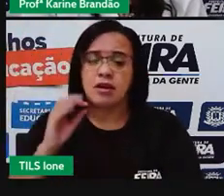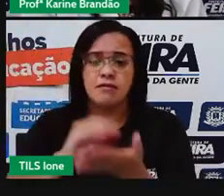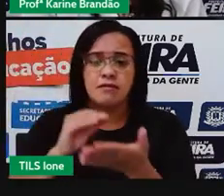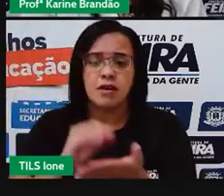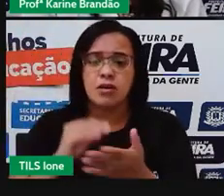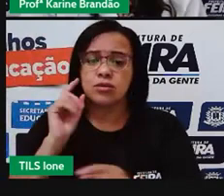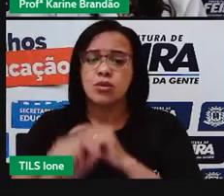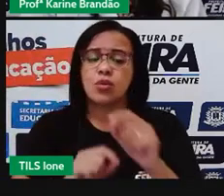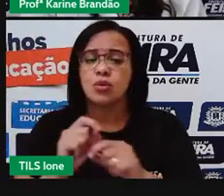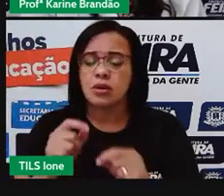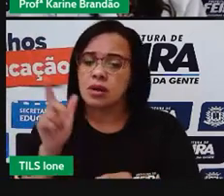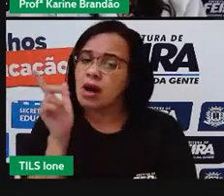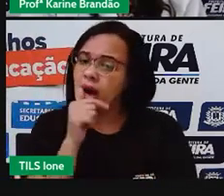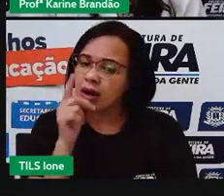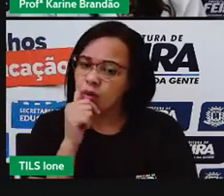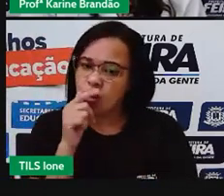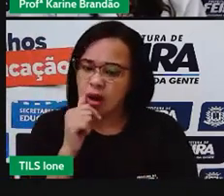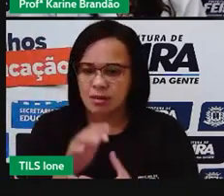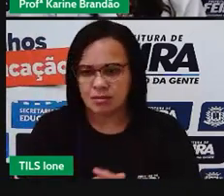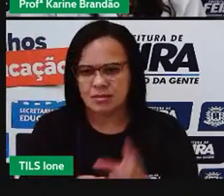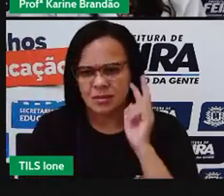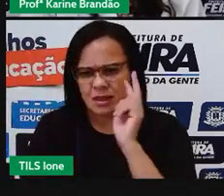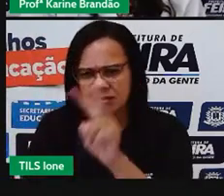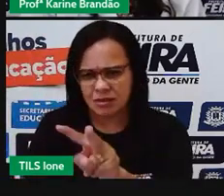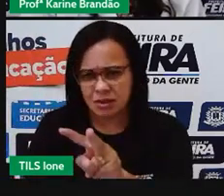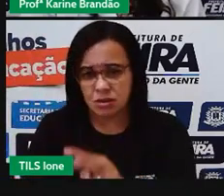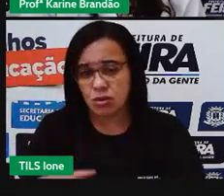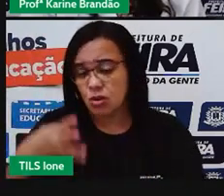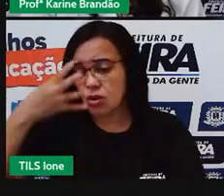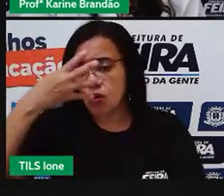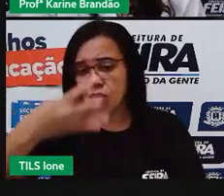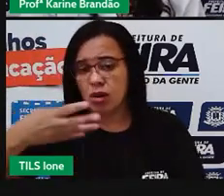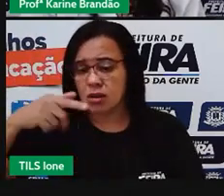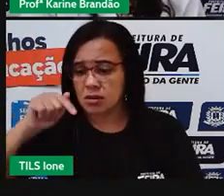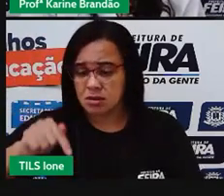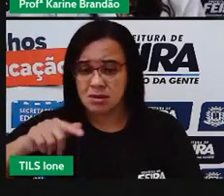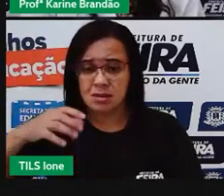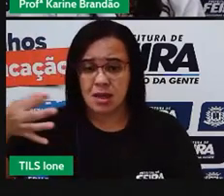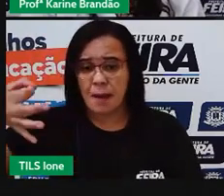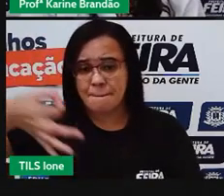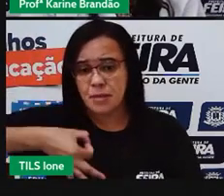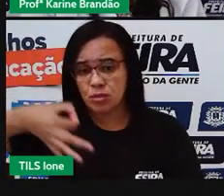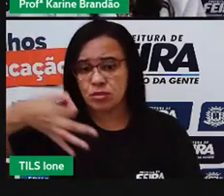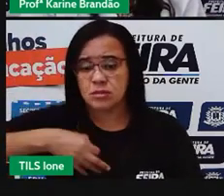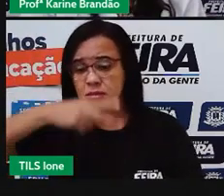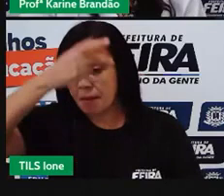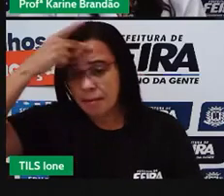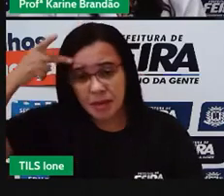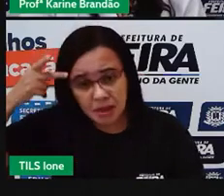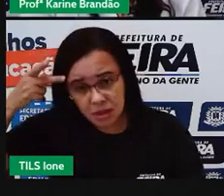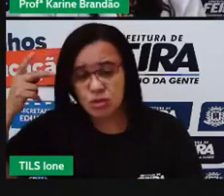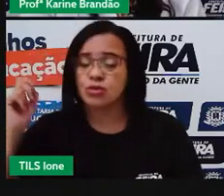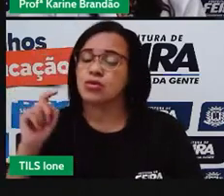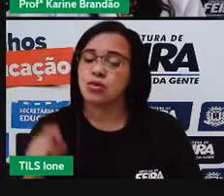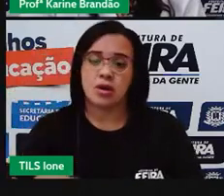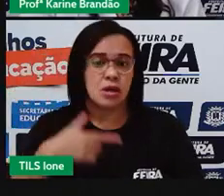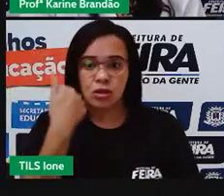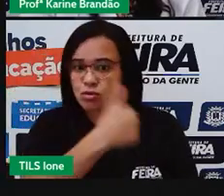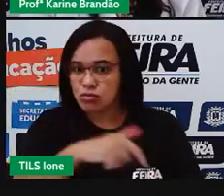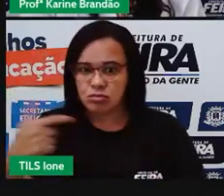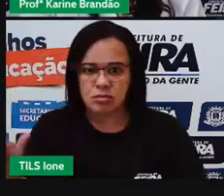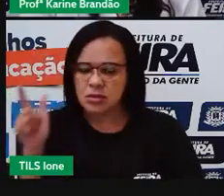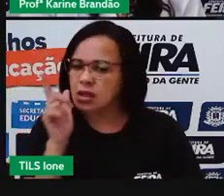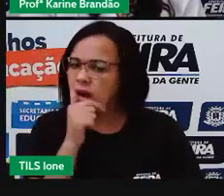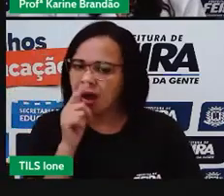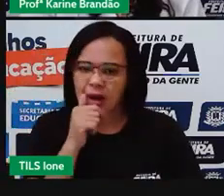Olha o que diz aqui, cerca de 47% da população da região norte não tem acesso à